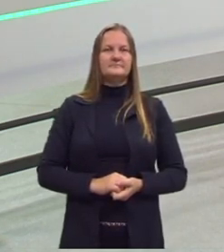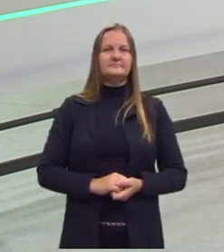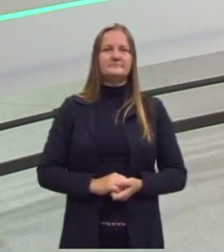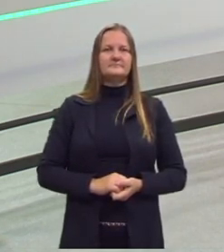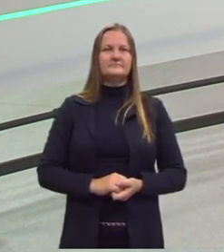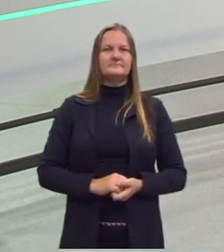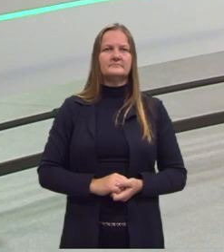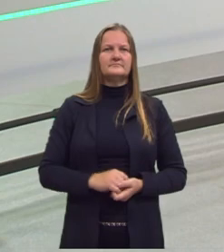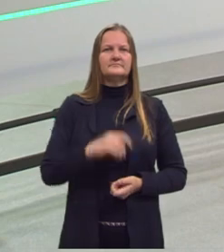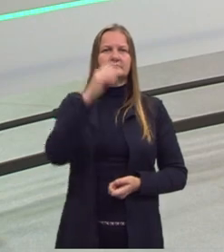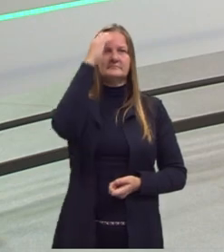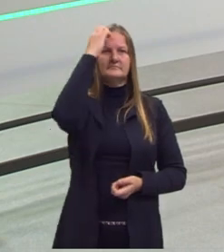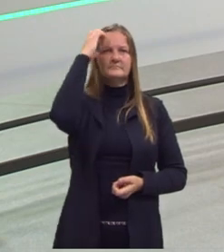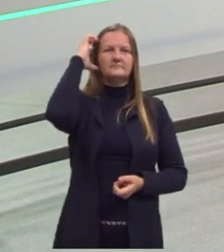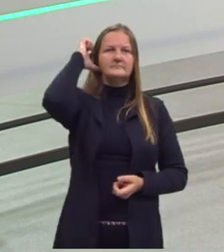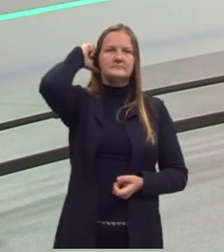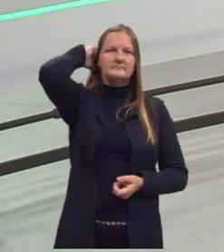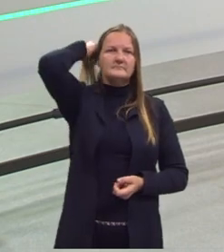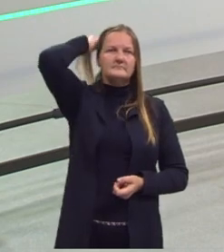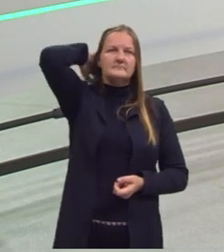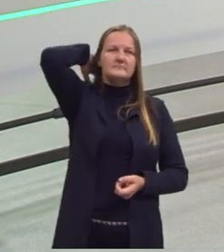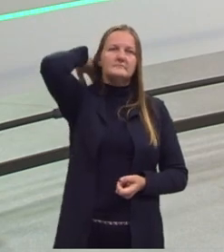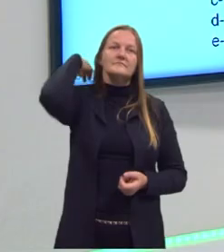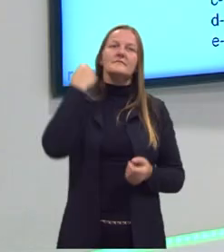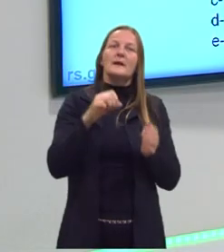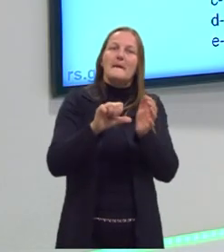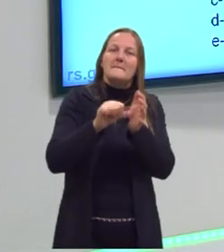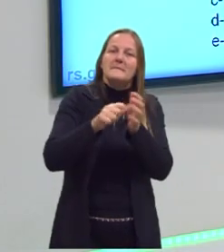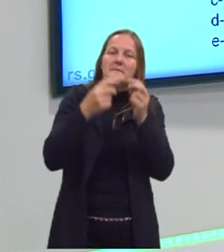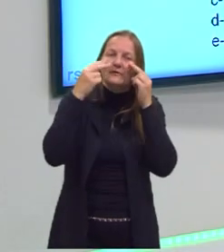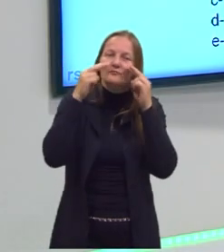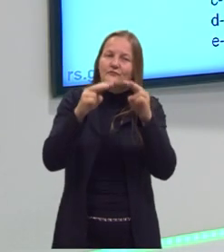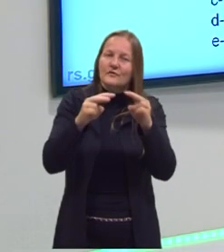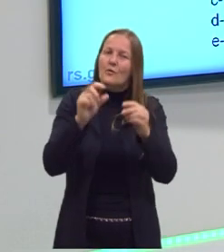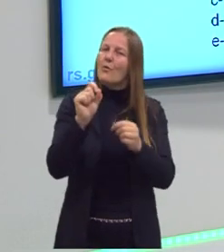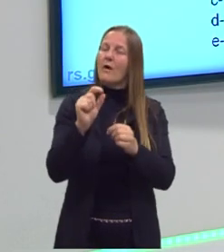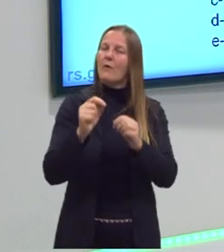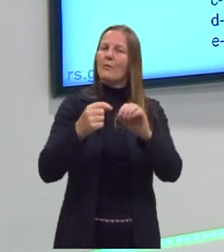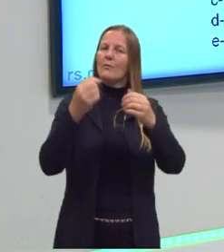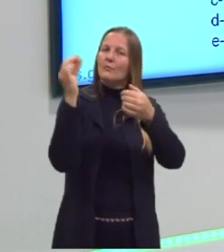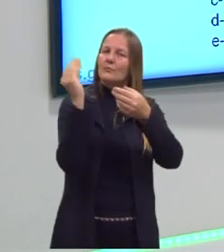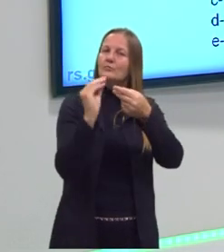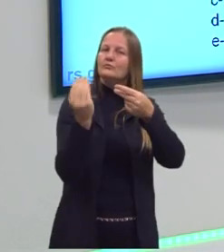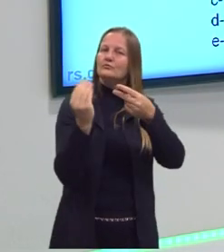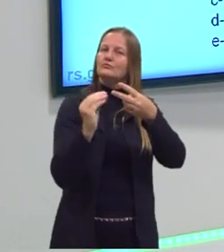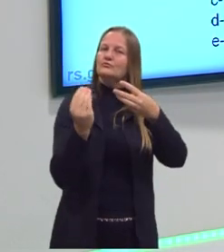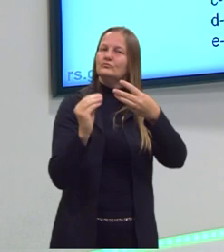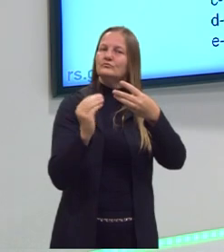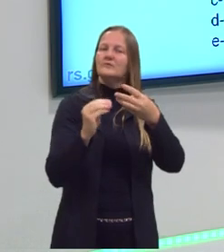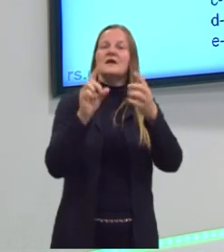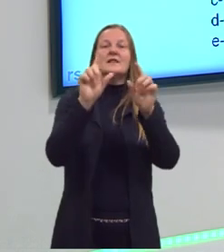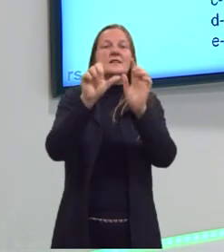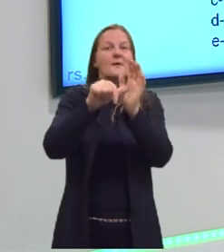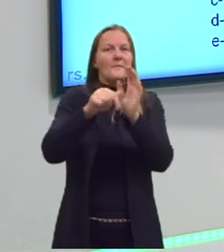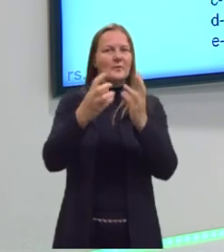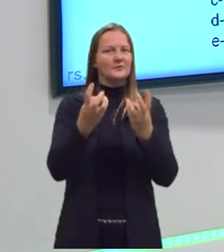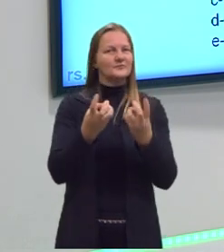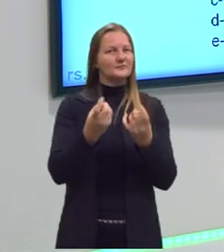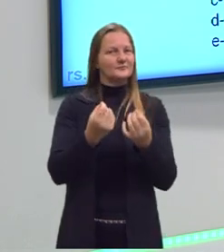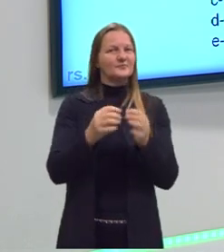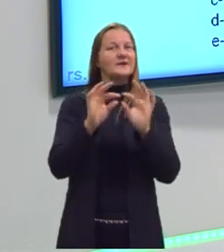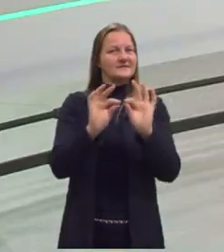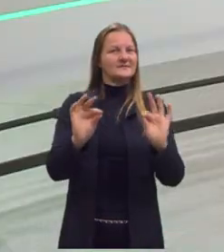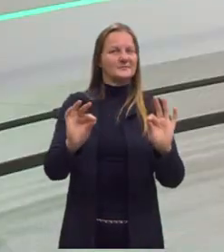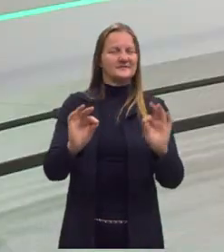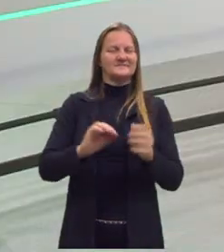Aqui está dizendo que eu tenho um... Vamos ver primeiro quais elementos estão presentes e depois a gente conta. É bem simples, é só